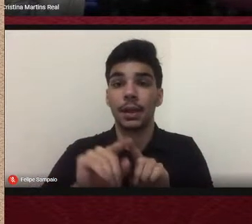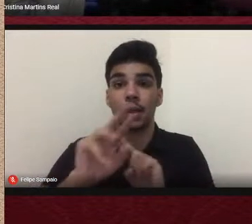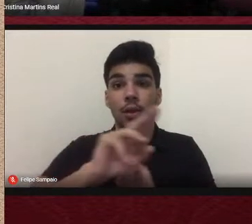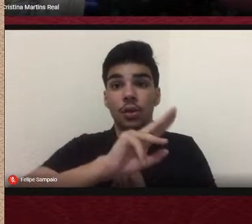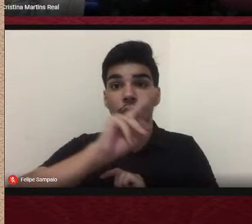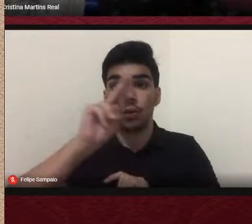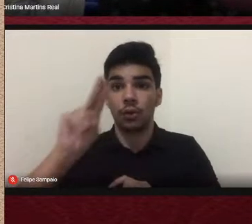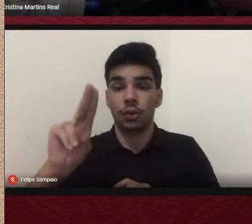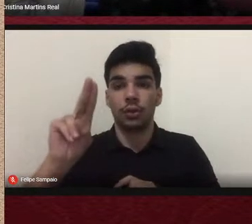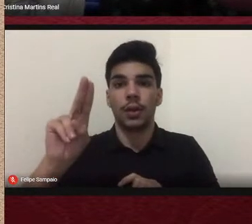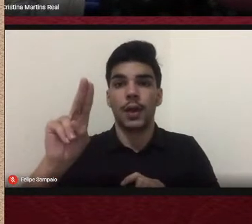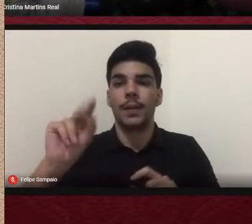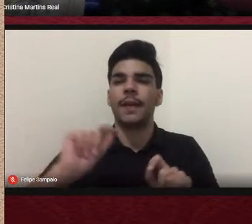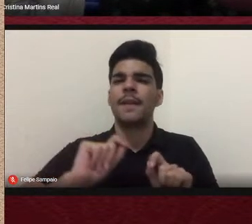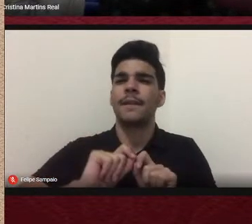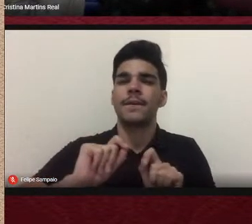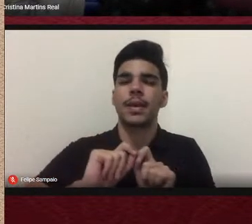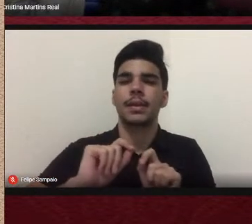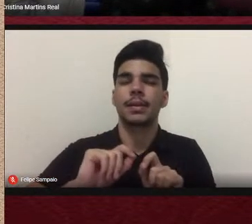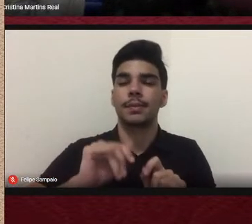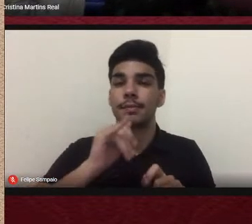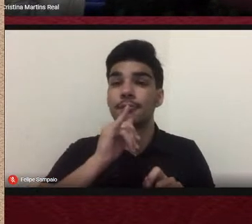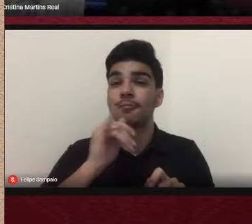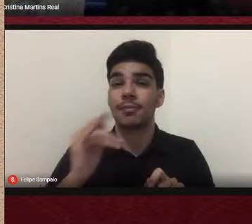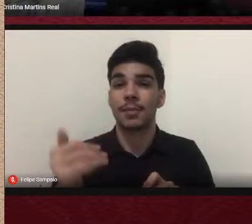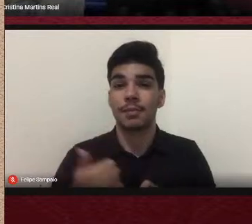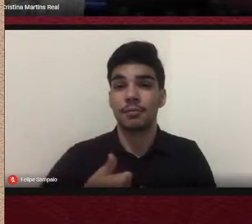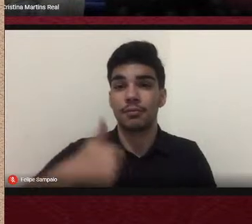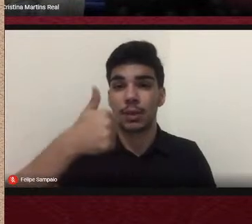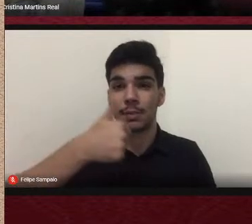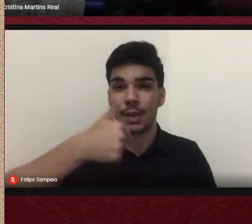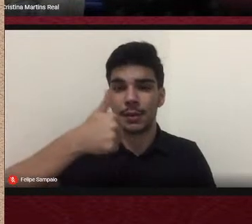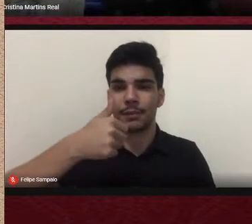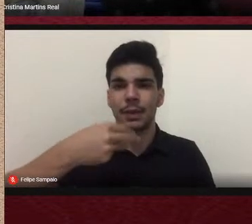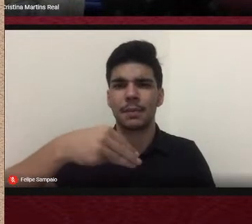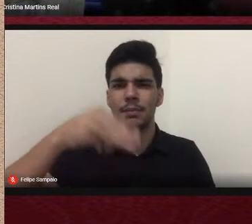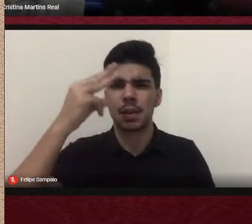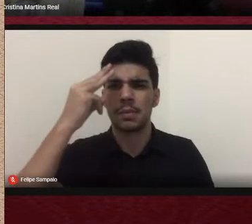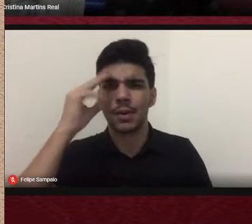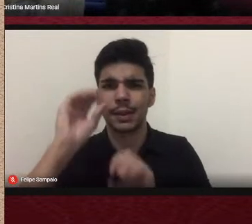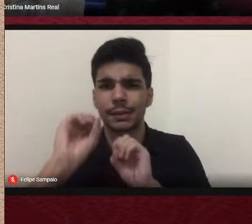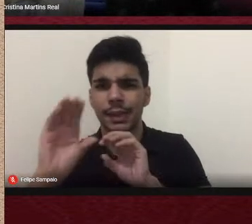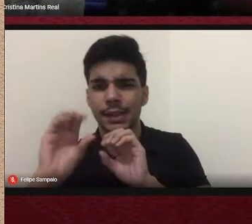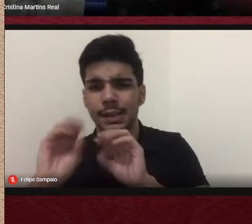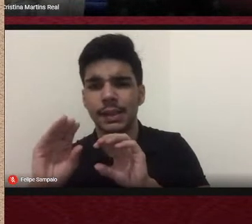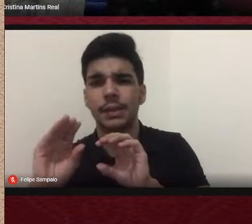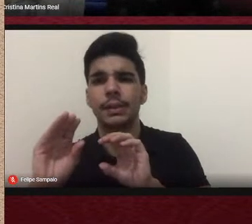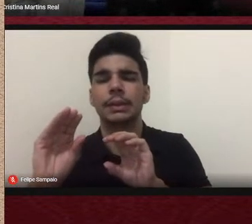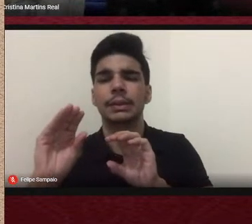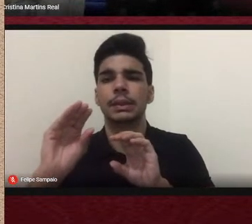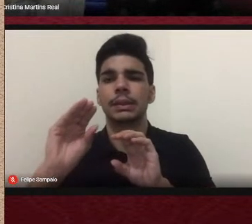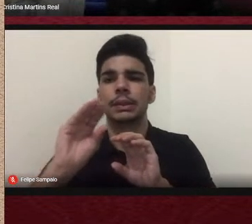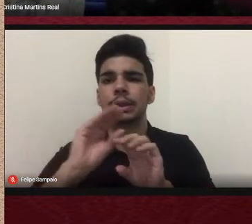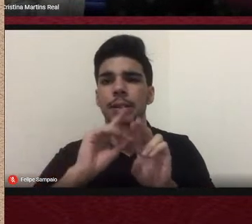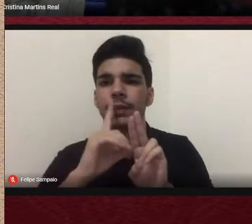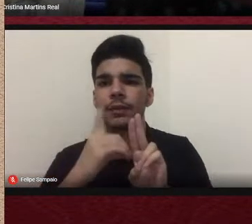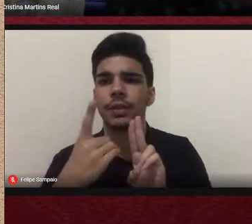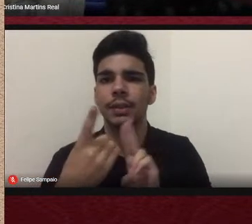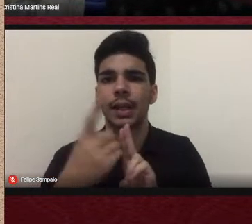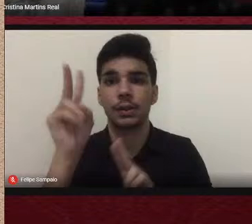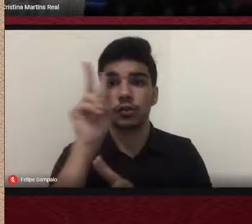memória da educação da UFGD, a própria história do programa de pós-graduação.